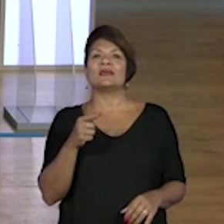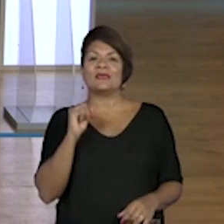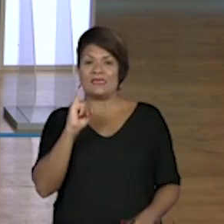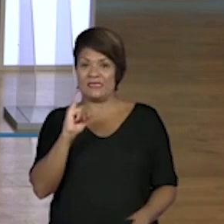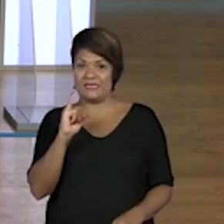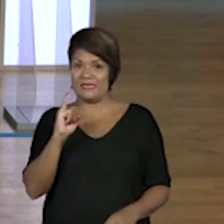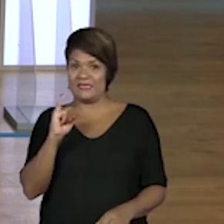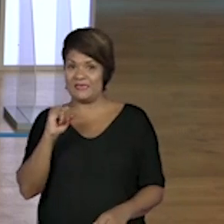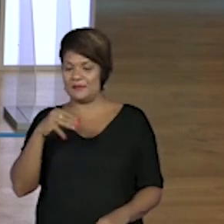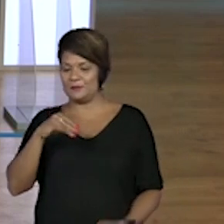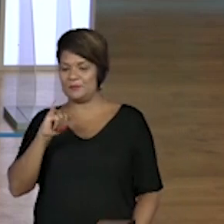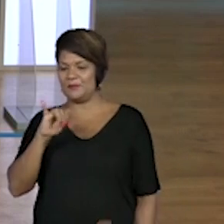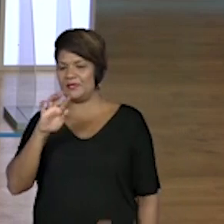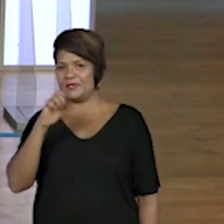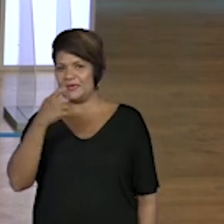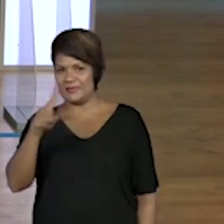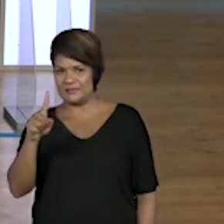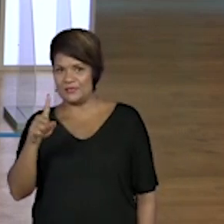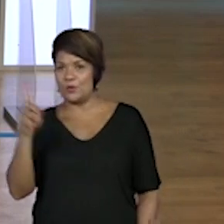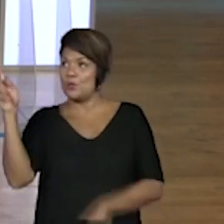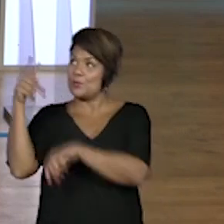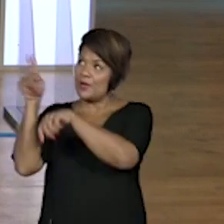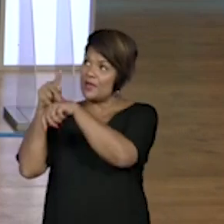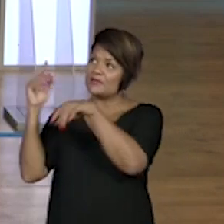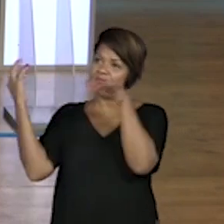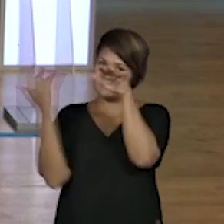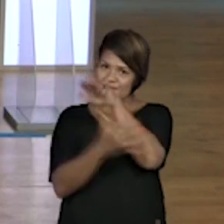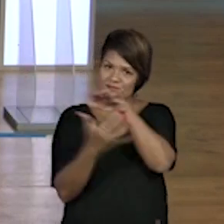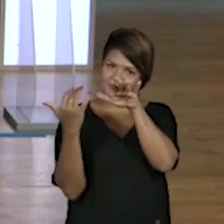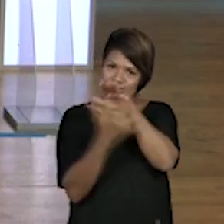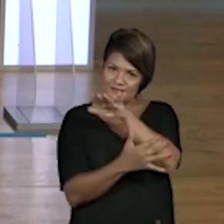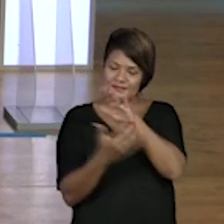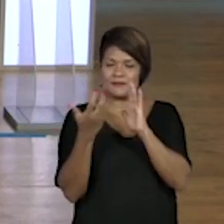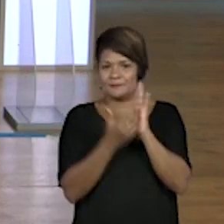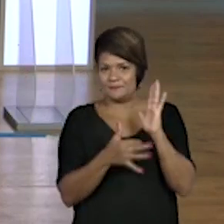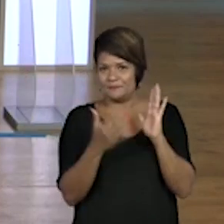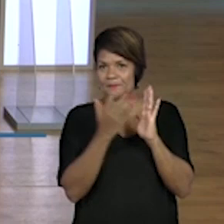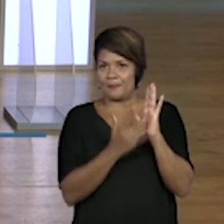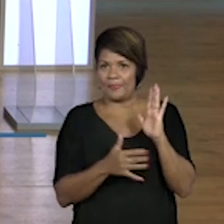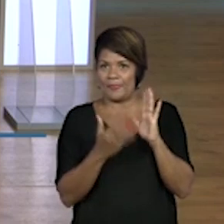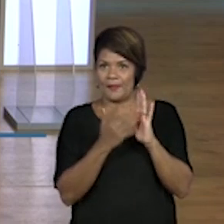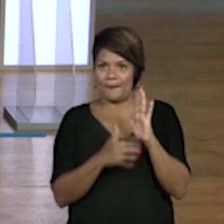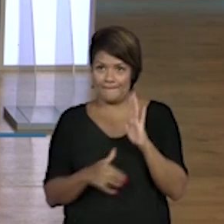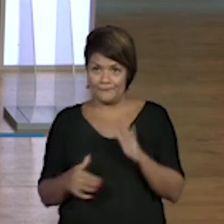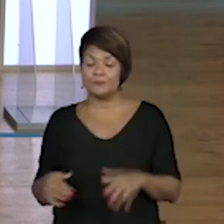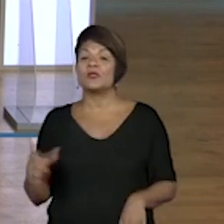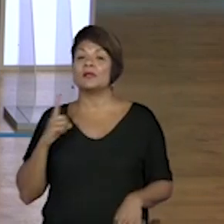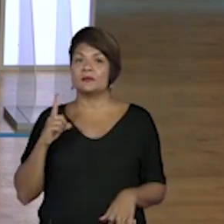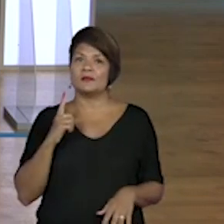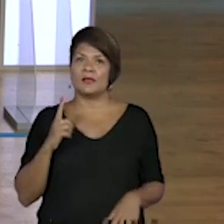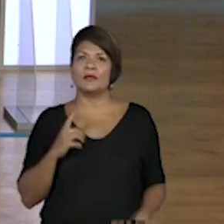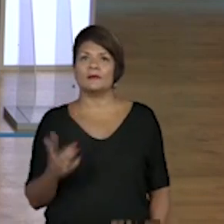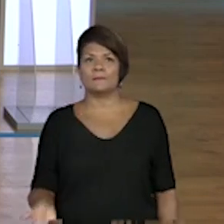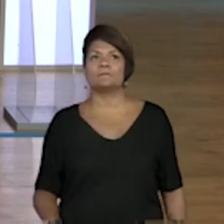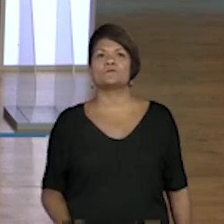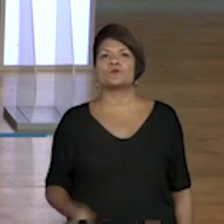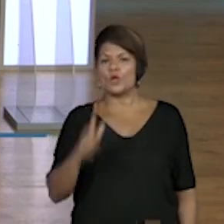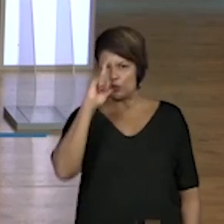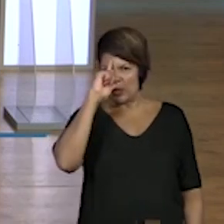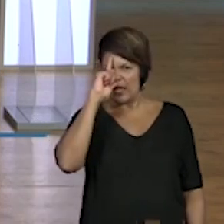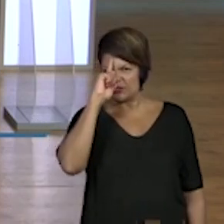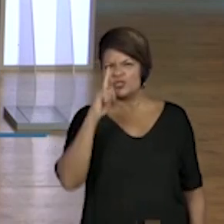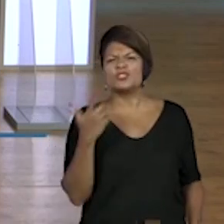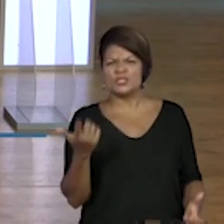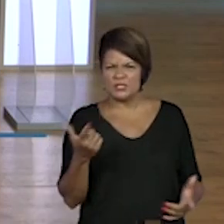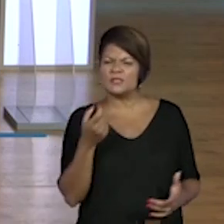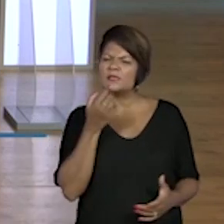pessoas em um país estrangeiro. Esses são os chamados imigrantes. Imigração vem do latim imigratus, que significa se